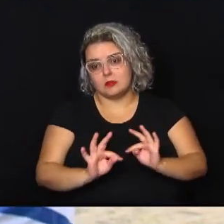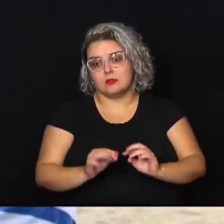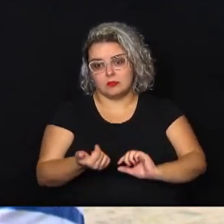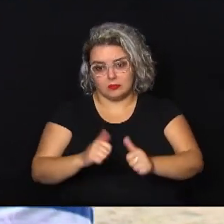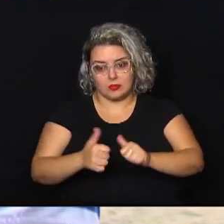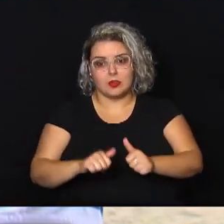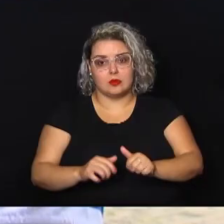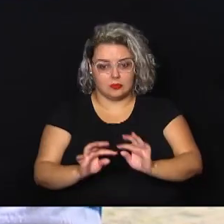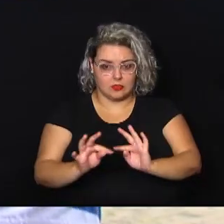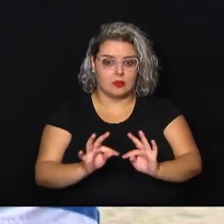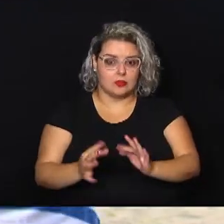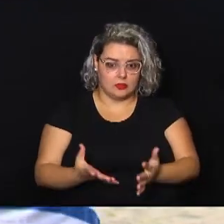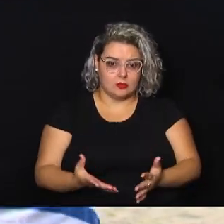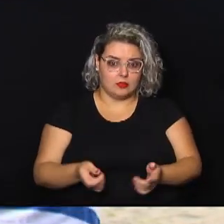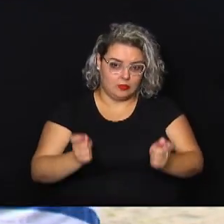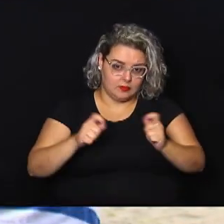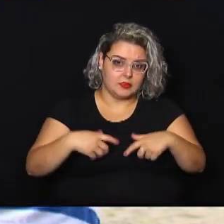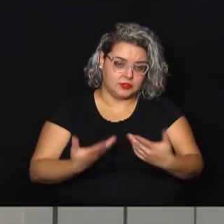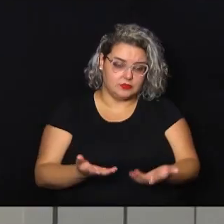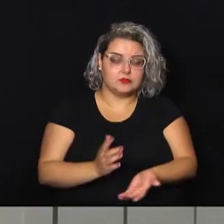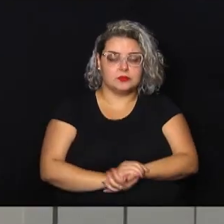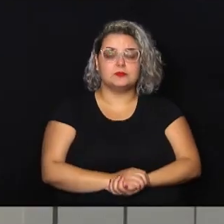técnica efetiva.